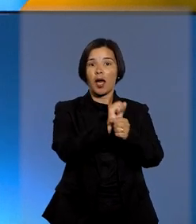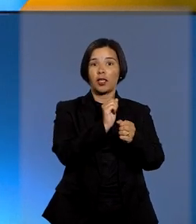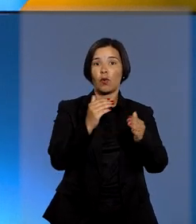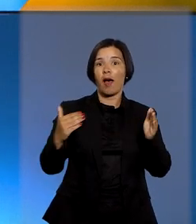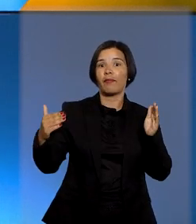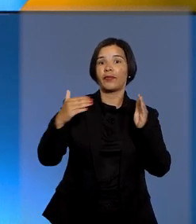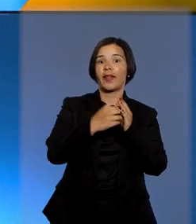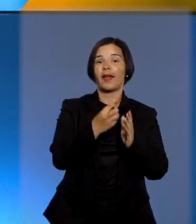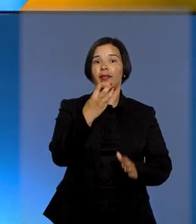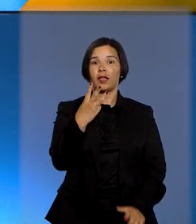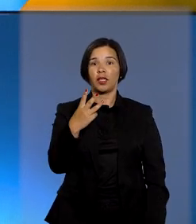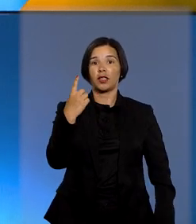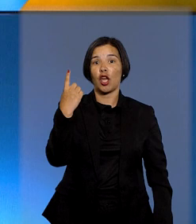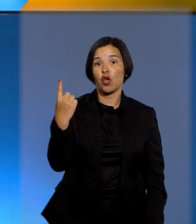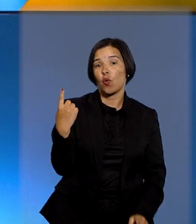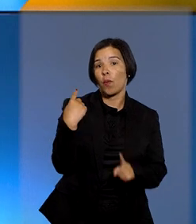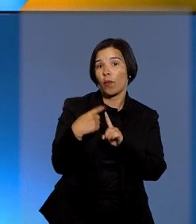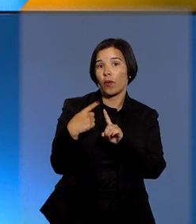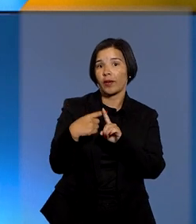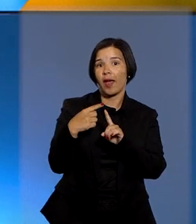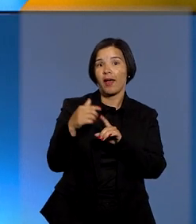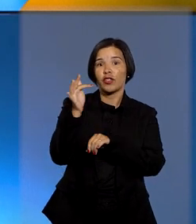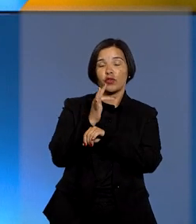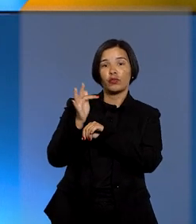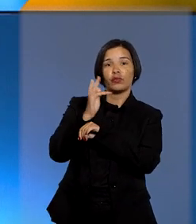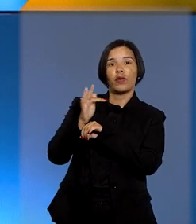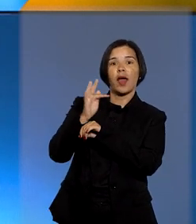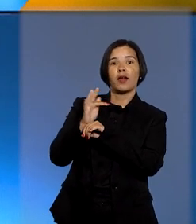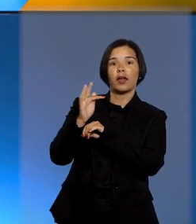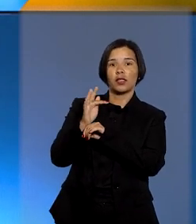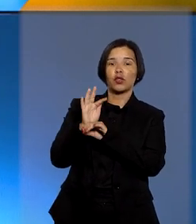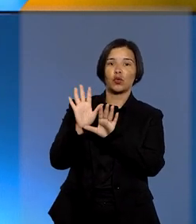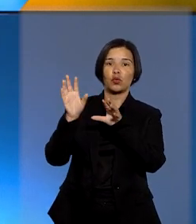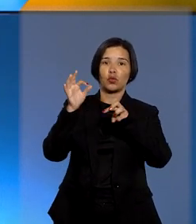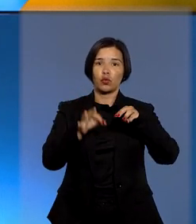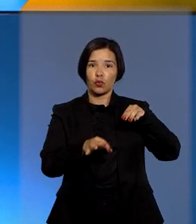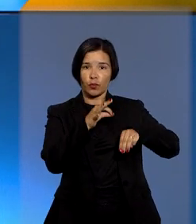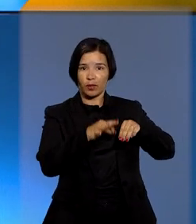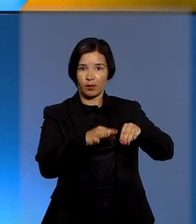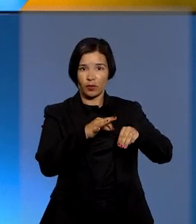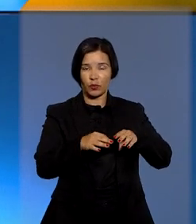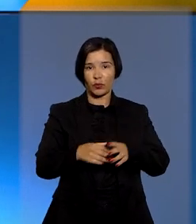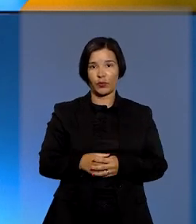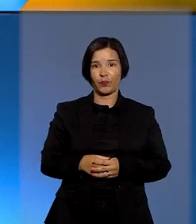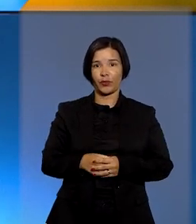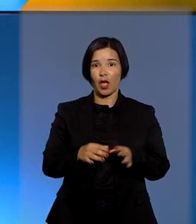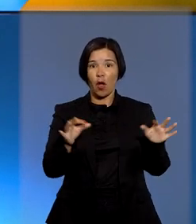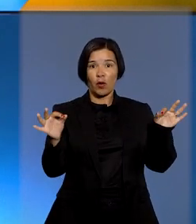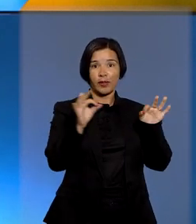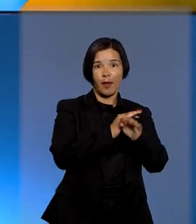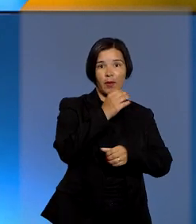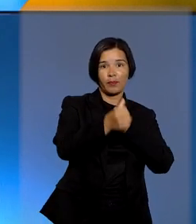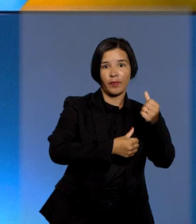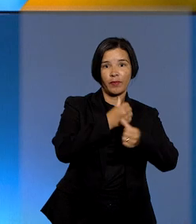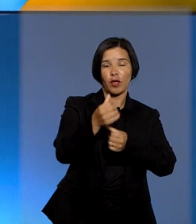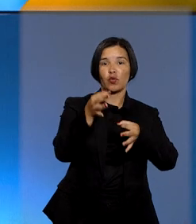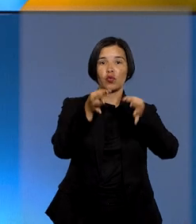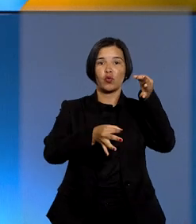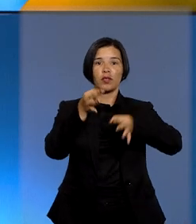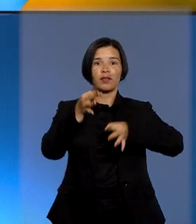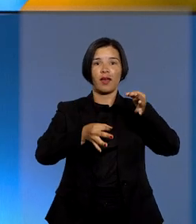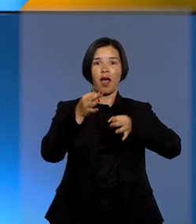até o próximo dia 31, em razão das férias coletivas dos ministros. No encerramento do primeiro semestre